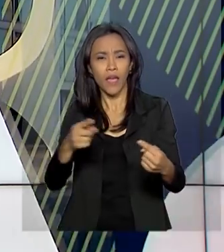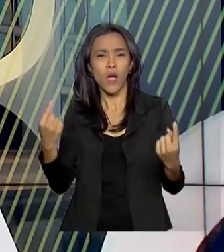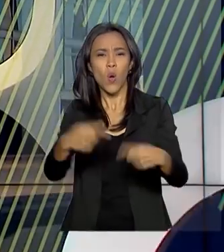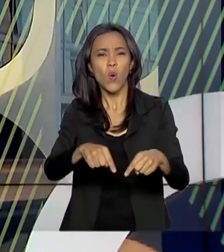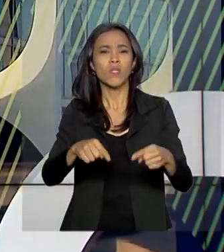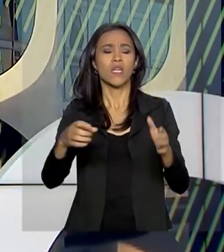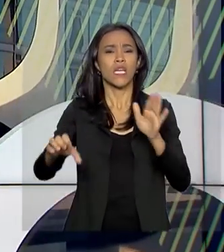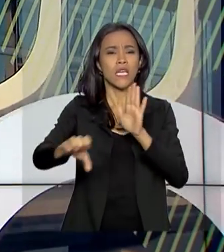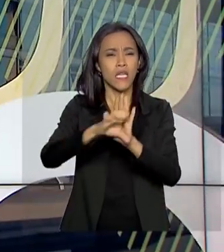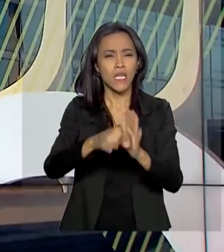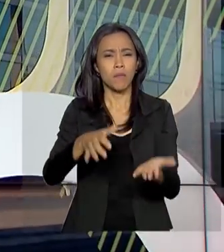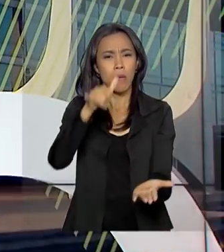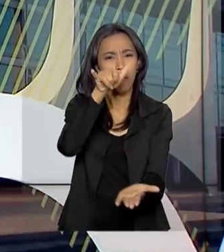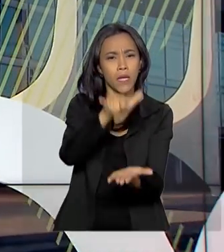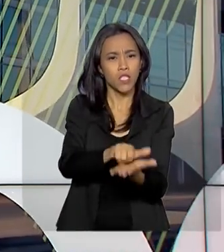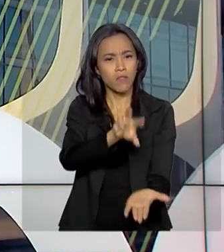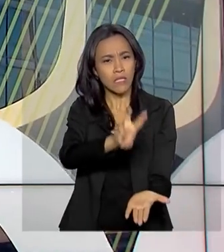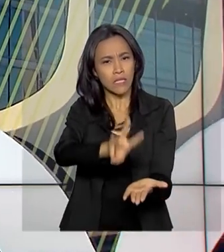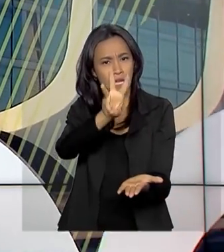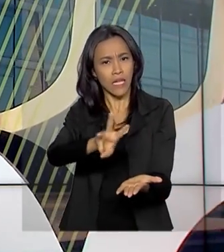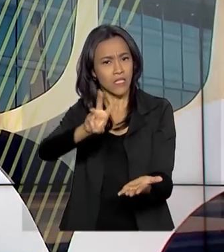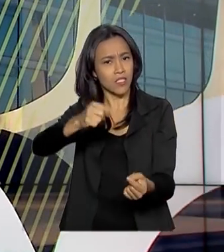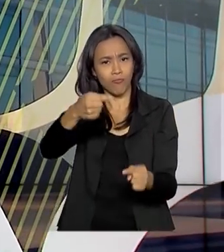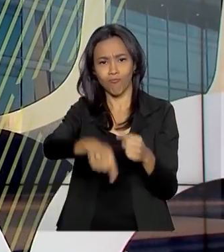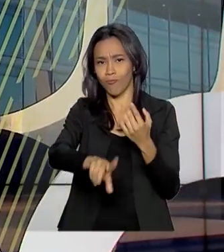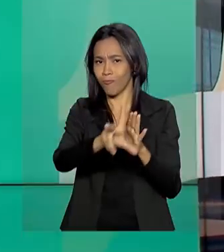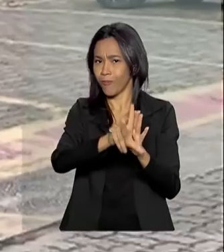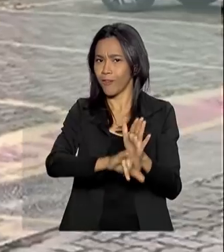e aplicativos ilegais na internet.